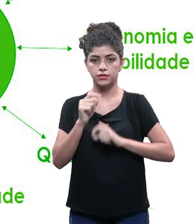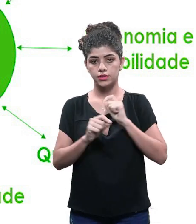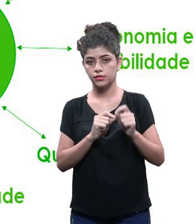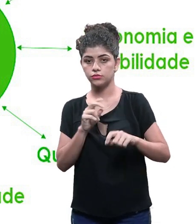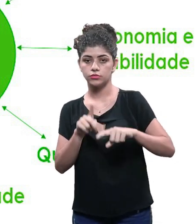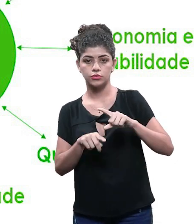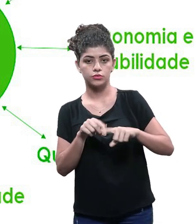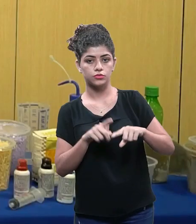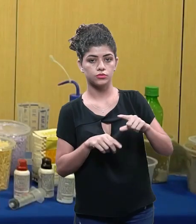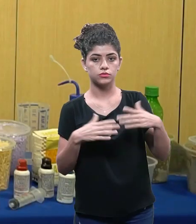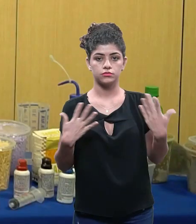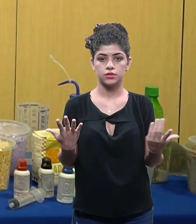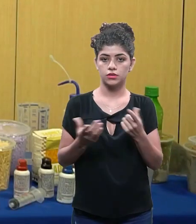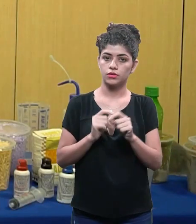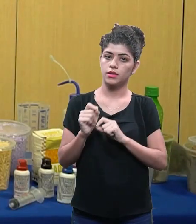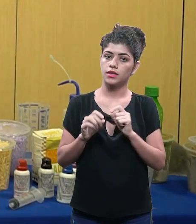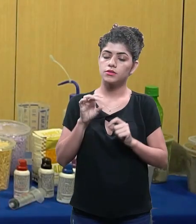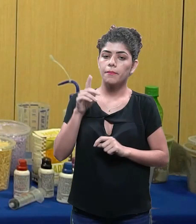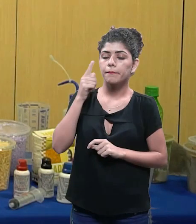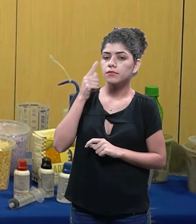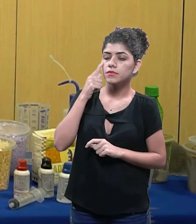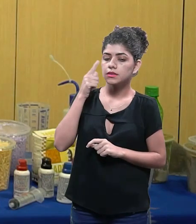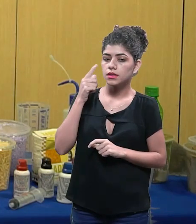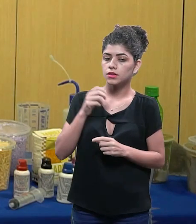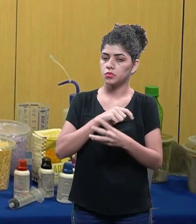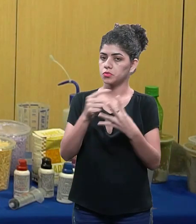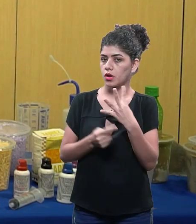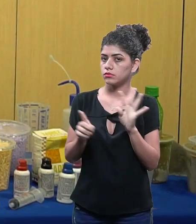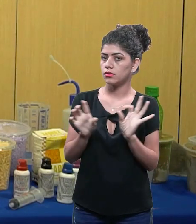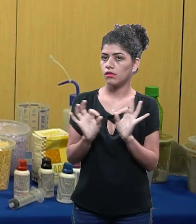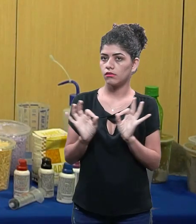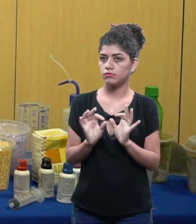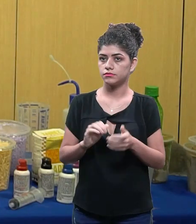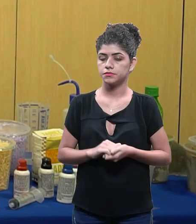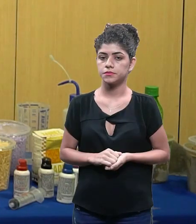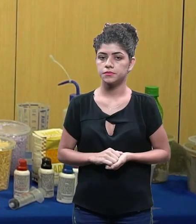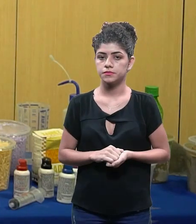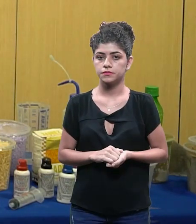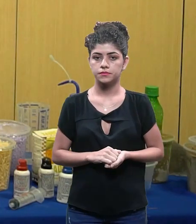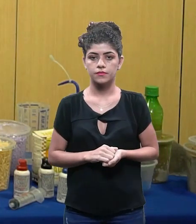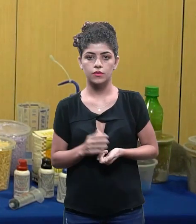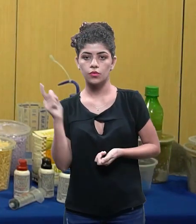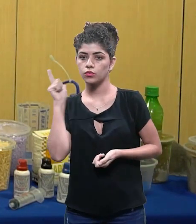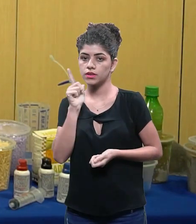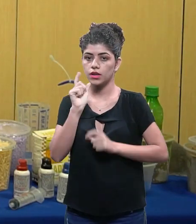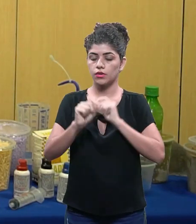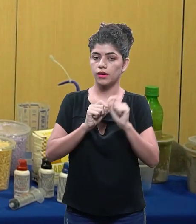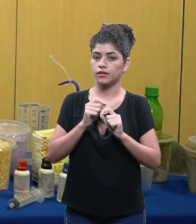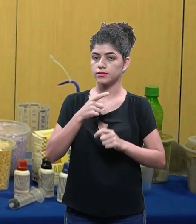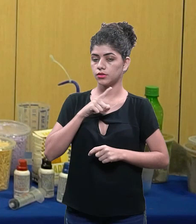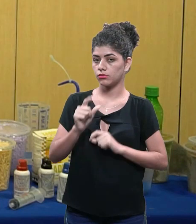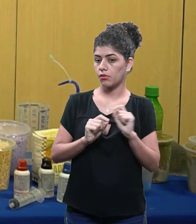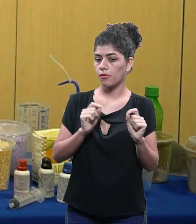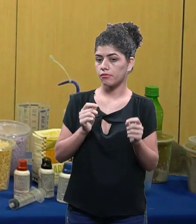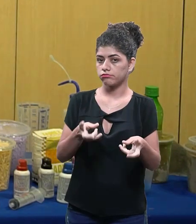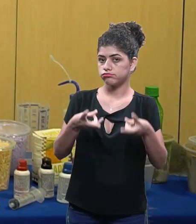trazer para esse produto. Então, o Eco Design não é só pensar naqueles quatro pontos que a gente começou a falar. Eu não vou conseguir entregar algo para o meu